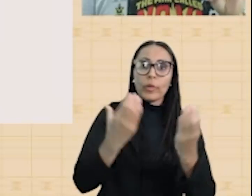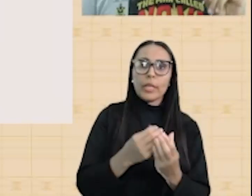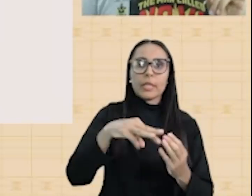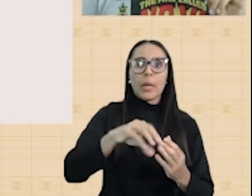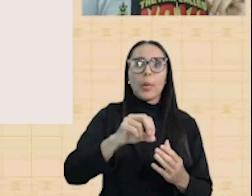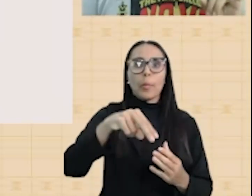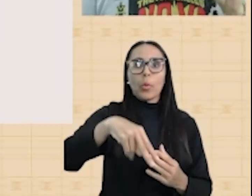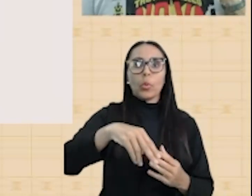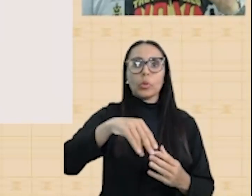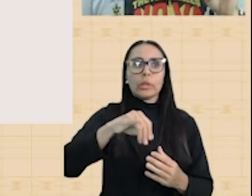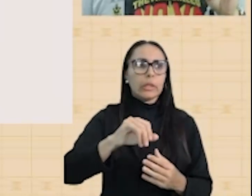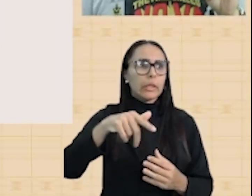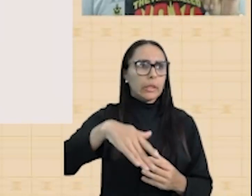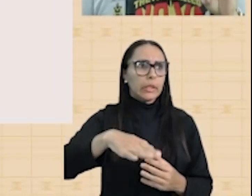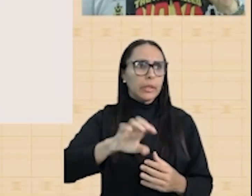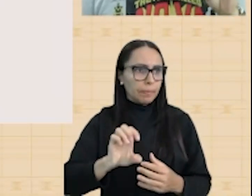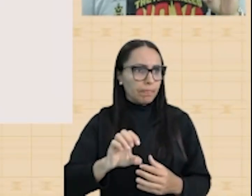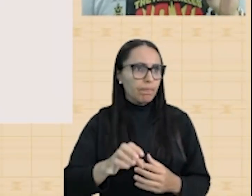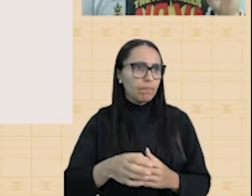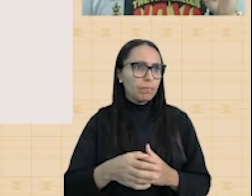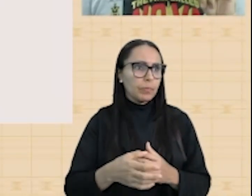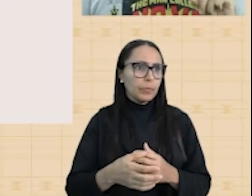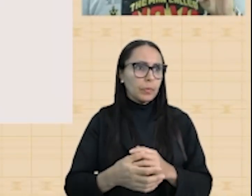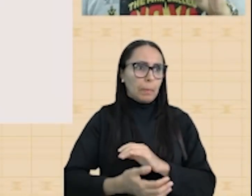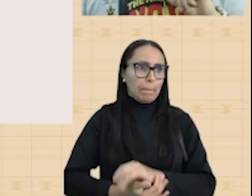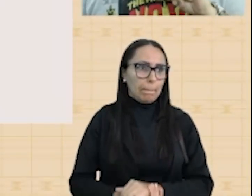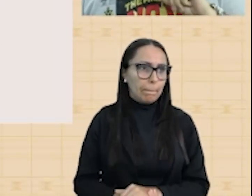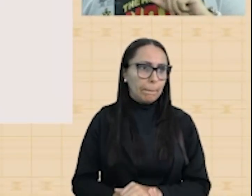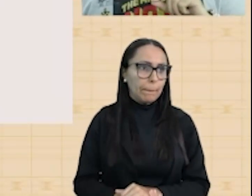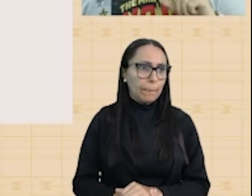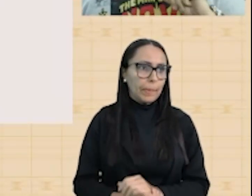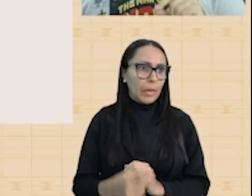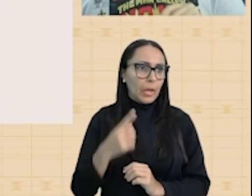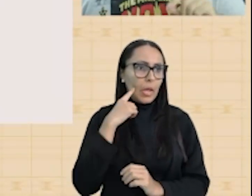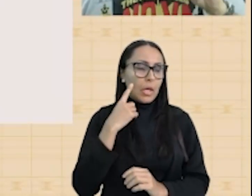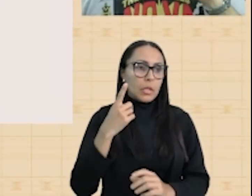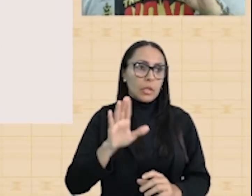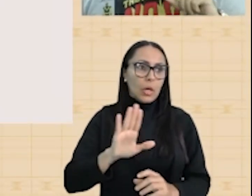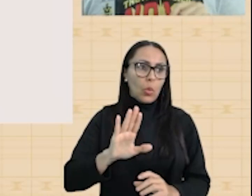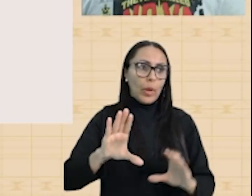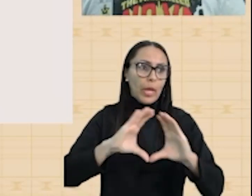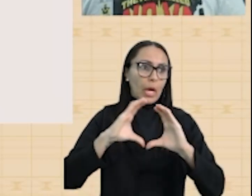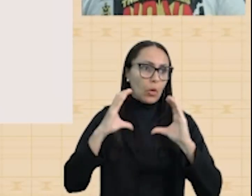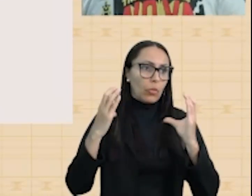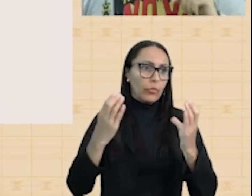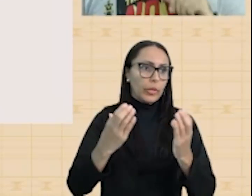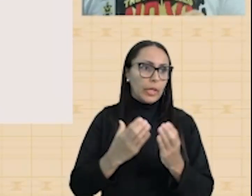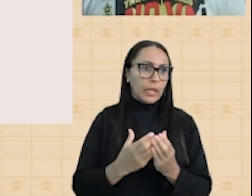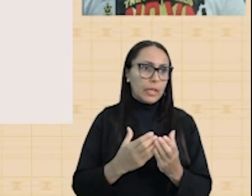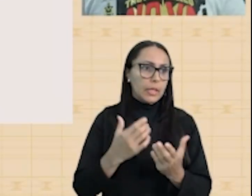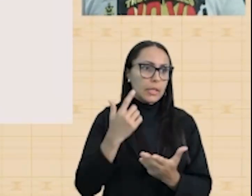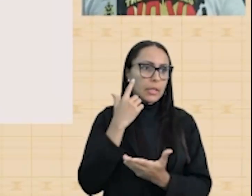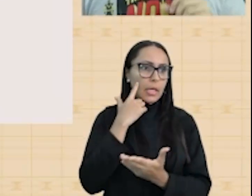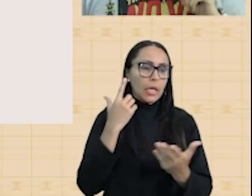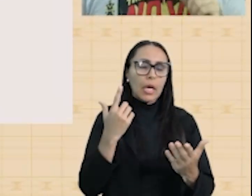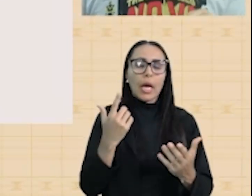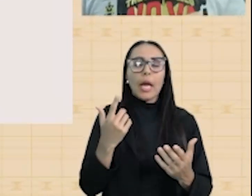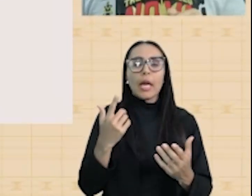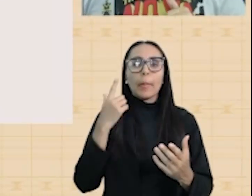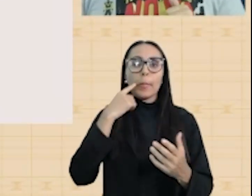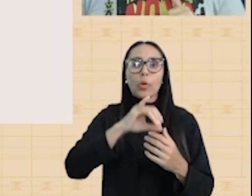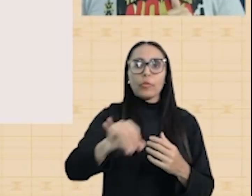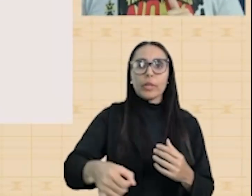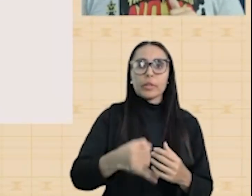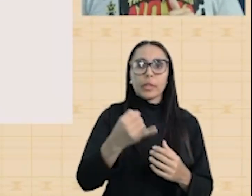Munique. Que, cuidado, viu? Conferência de Munique, não é a Conferência de Berlim. Ainda aproveitando aqui esta